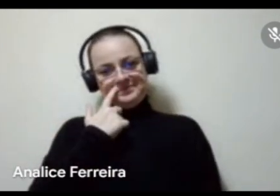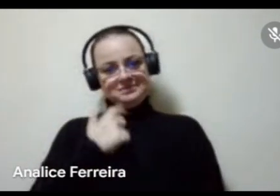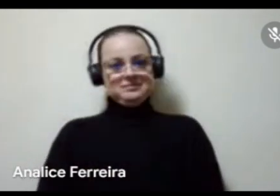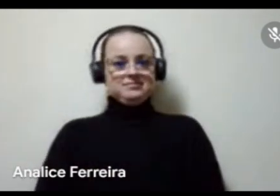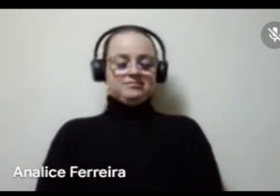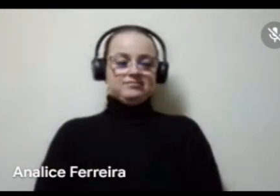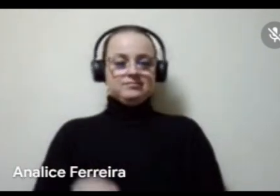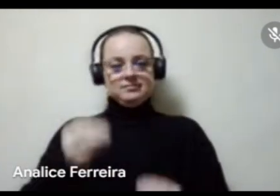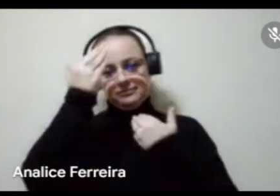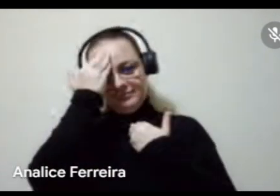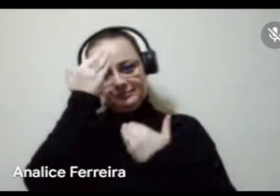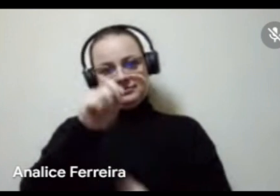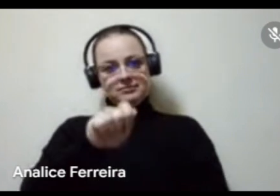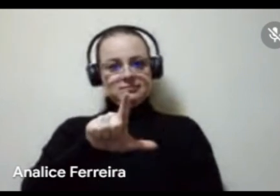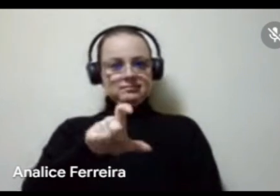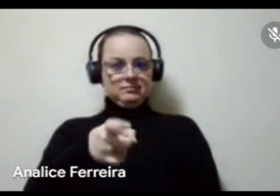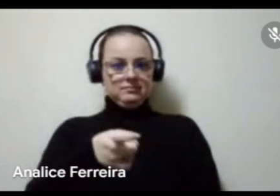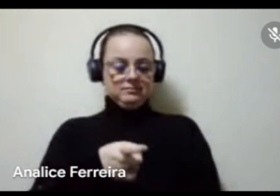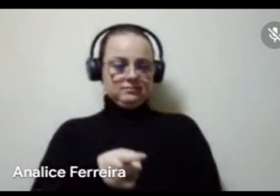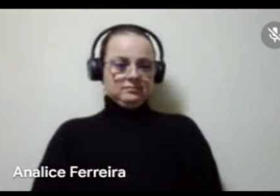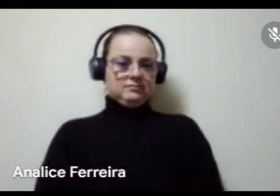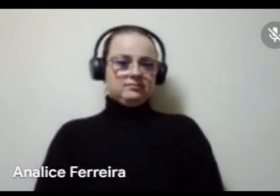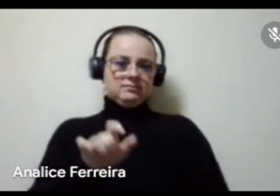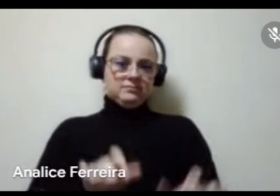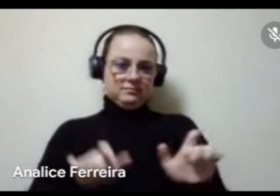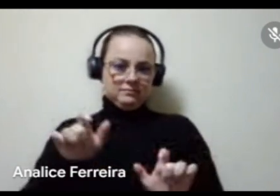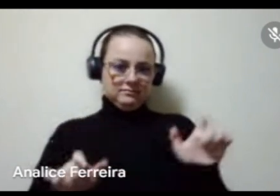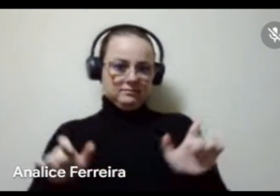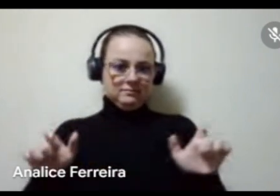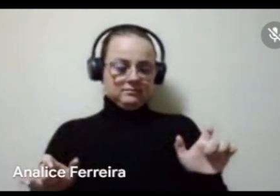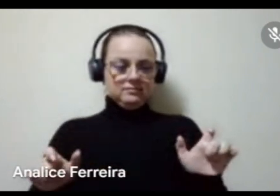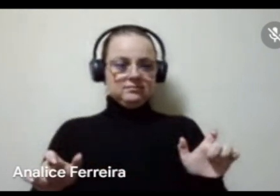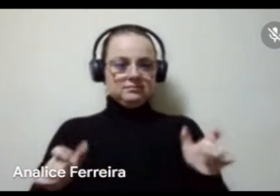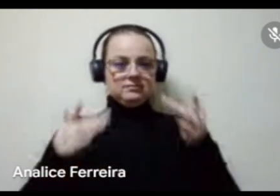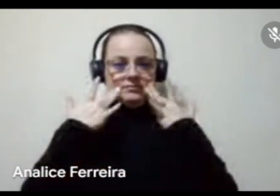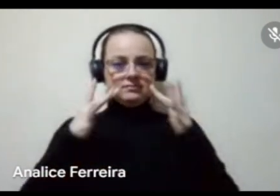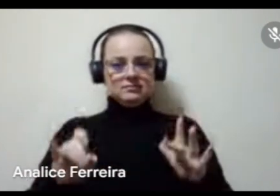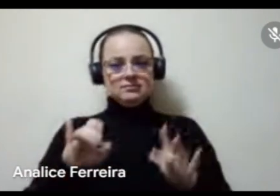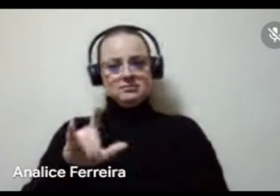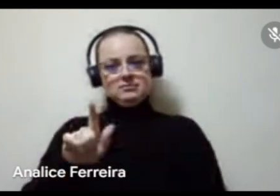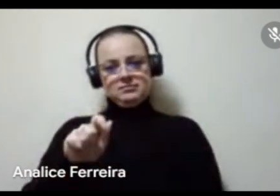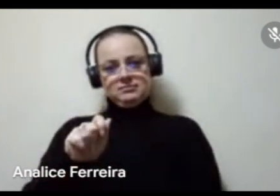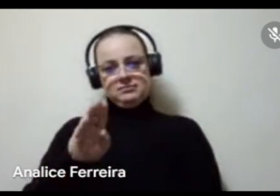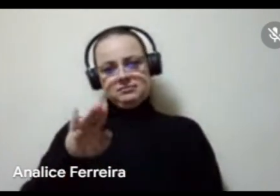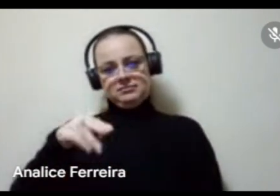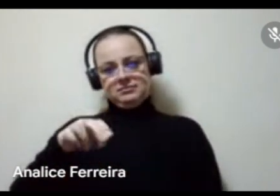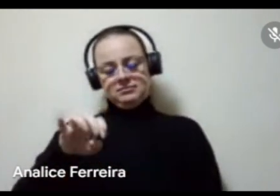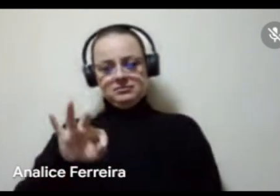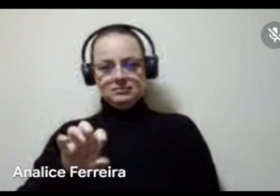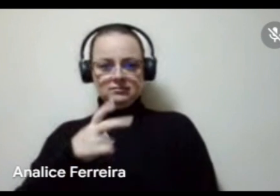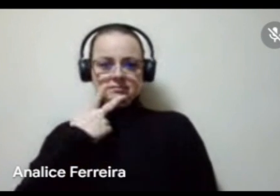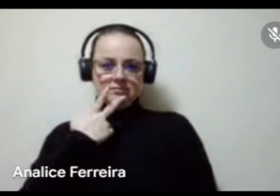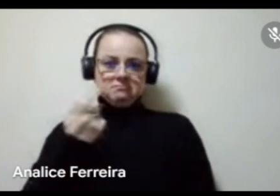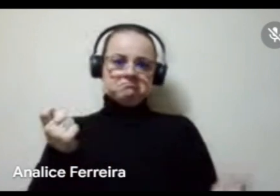Muito obrigada, Alex. Pessoal, não sei se o pessoal do gabinete quer fazer alguma consideração, se a